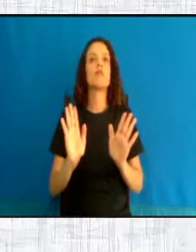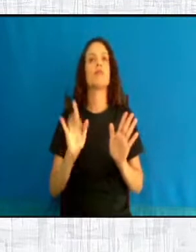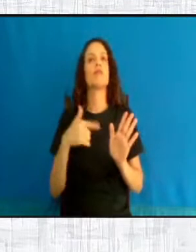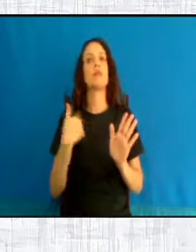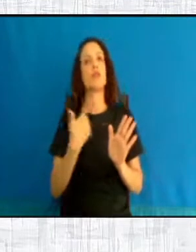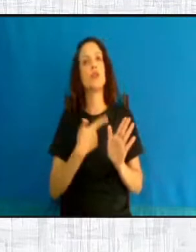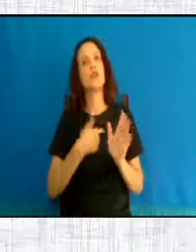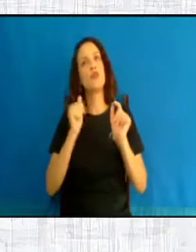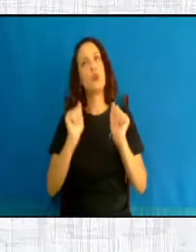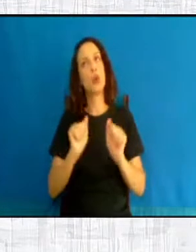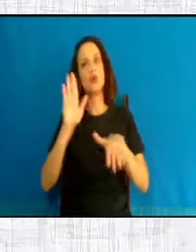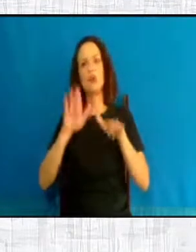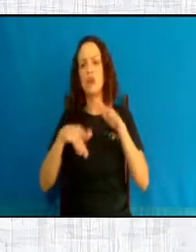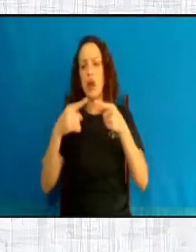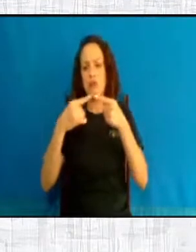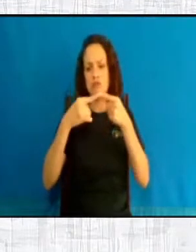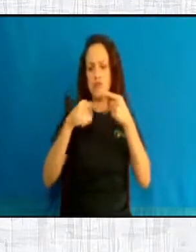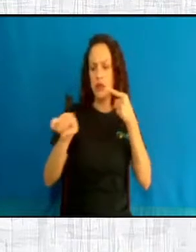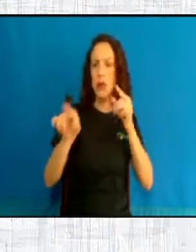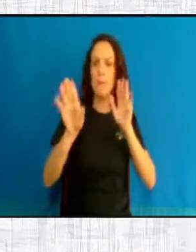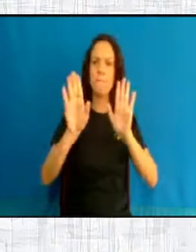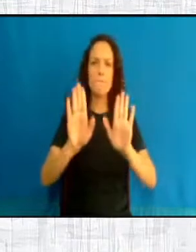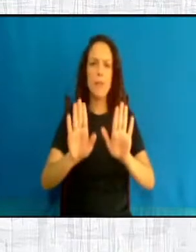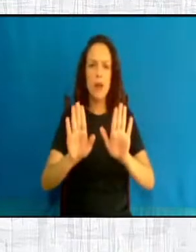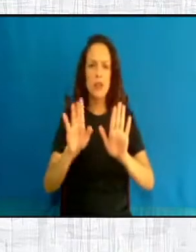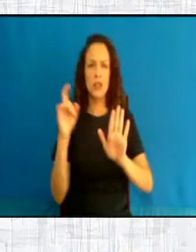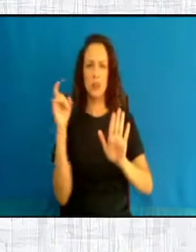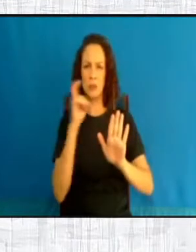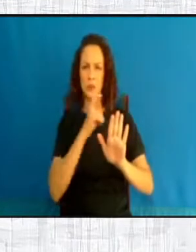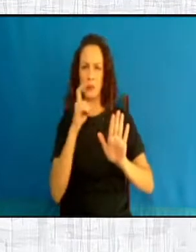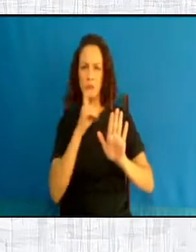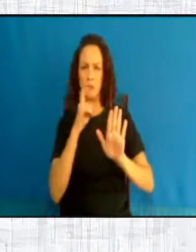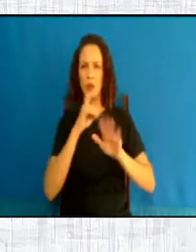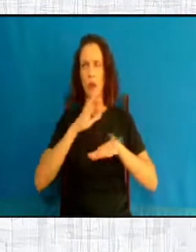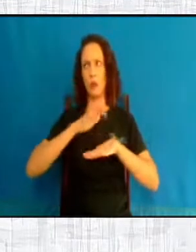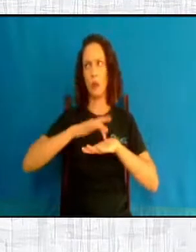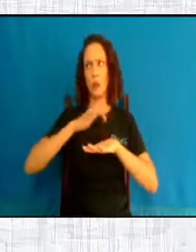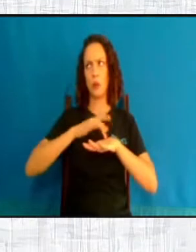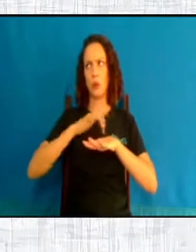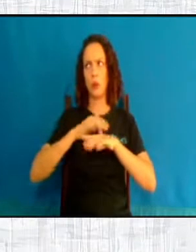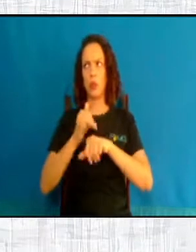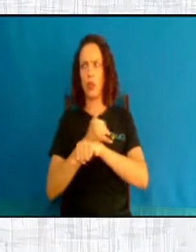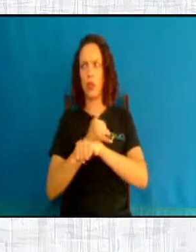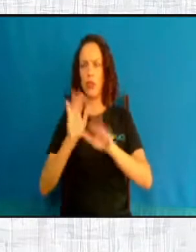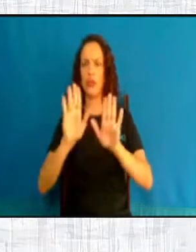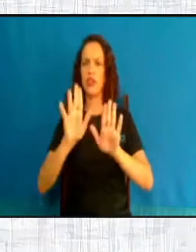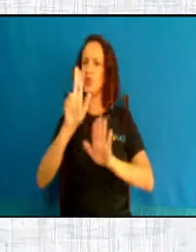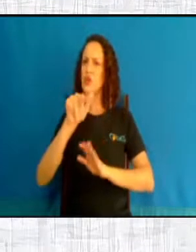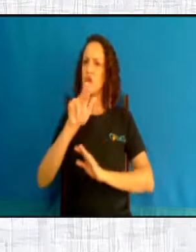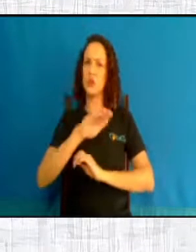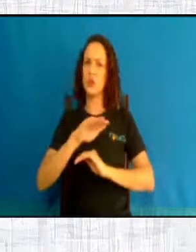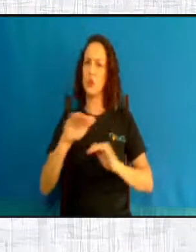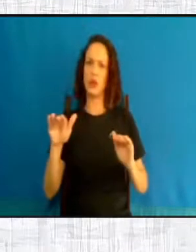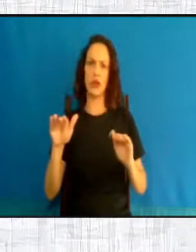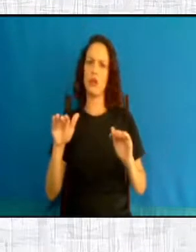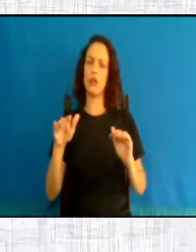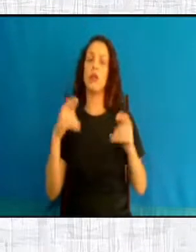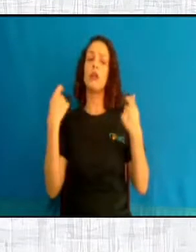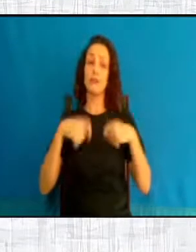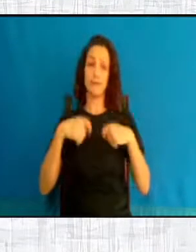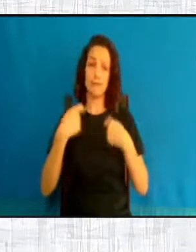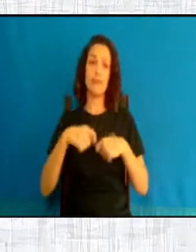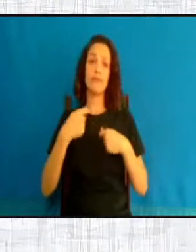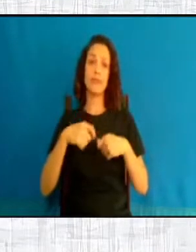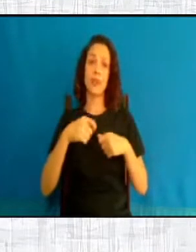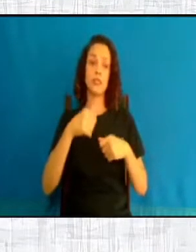concordar um com o outro, mas jamais mentir, jamais falsear as informações. Não podemos omitir as consequências do aborto para a